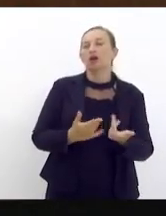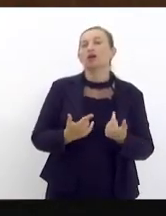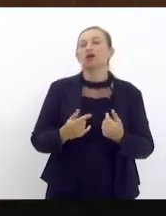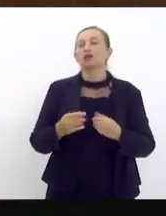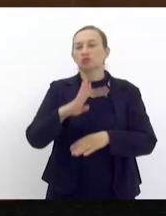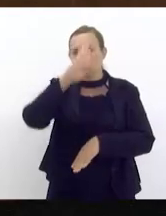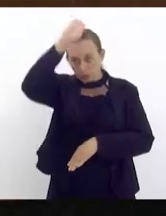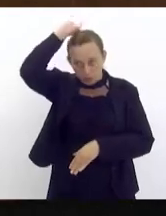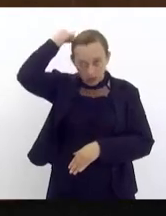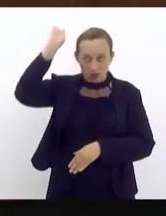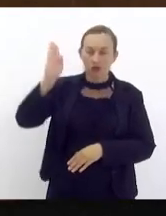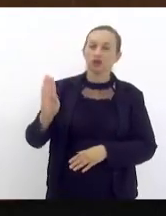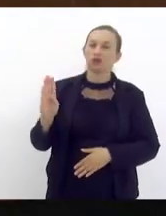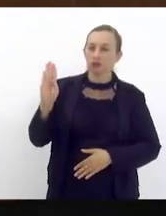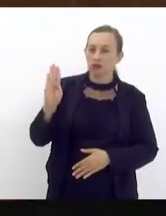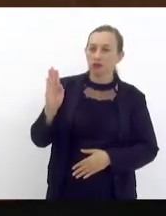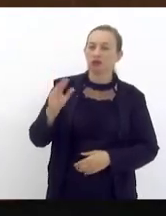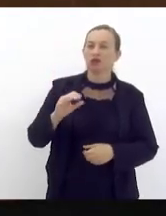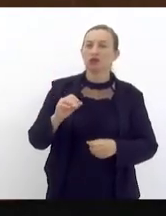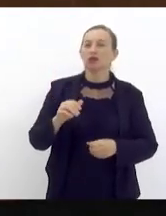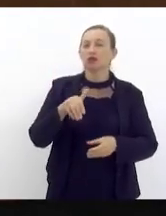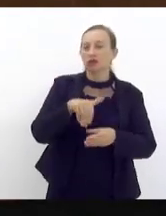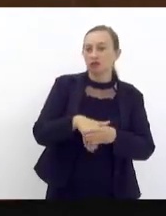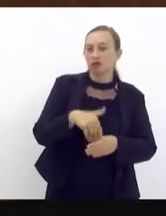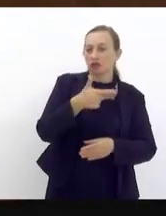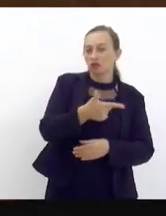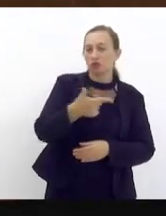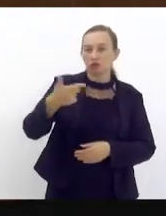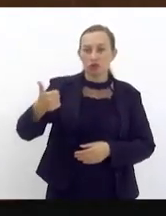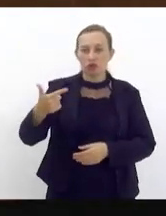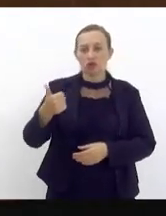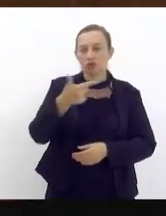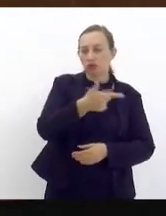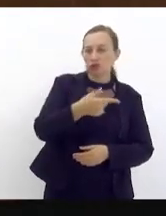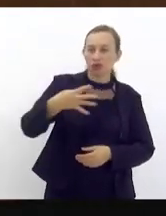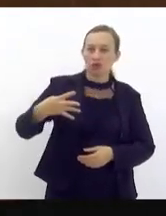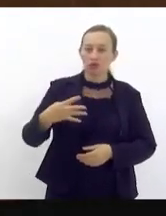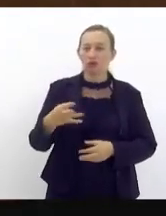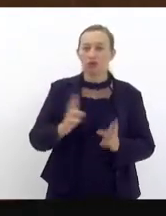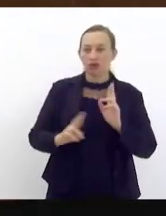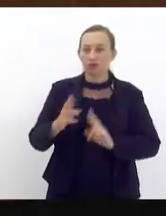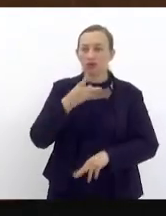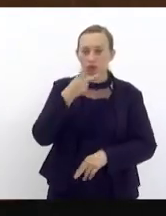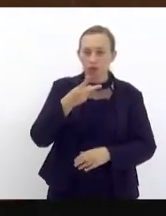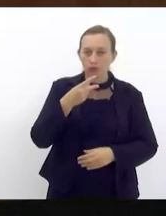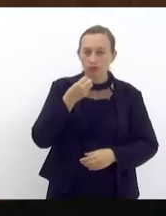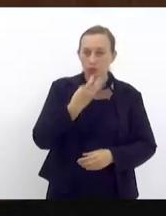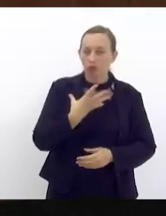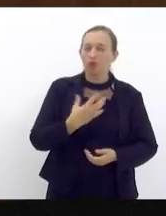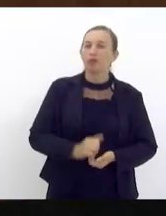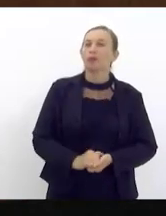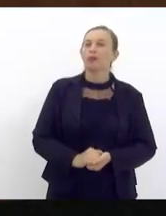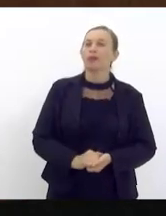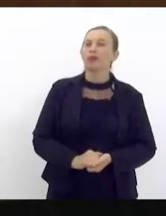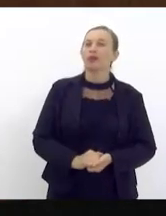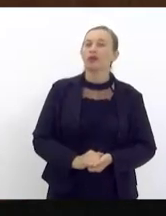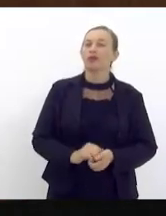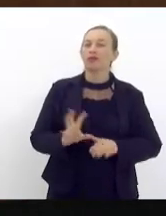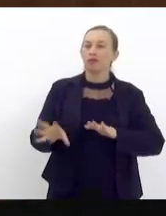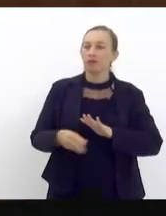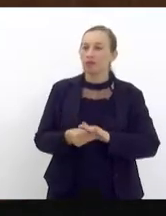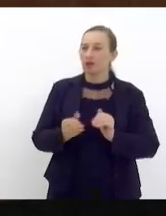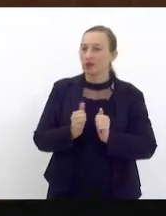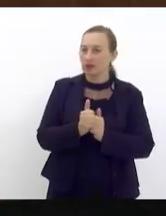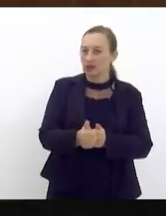foram candidatos nas eleições de 2012 e 2014 nós temos uma relação orgânica a emenda segue no seu mérito